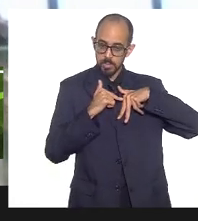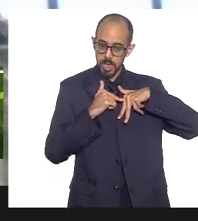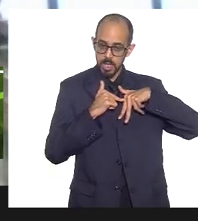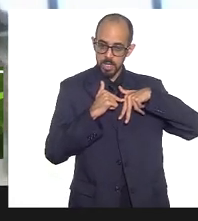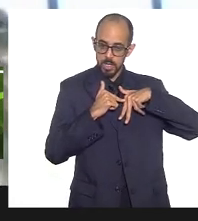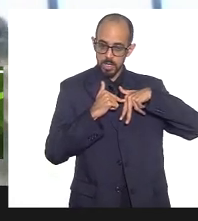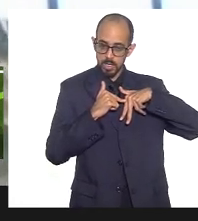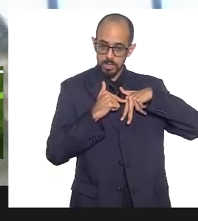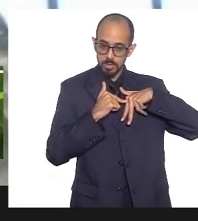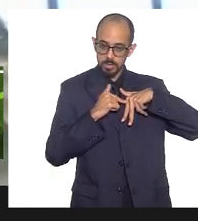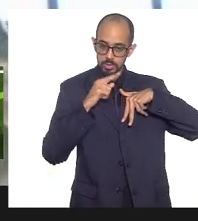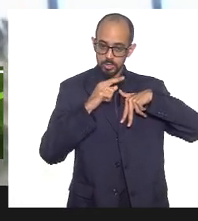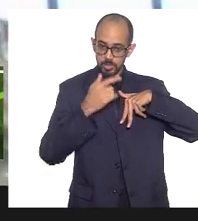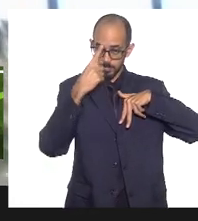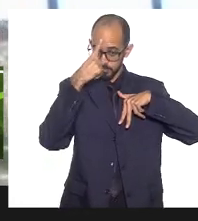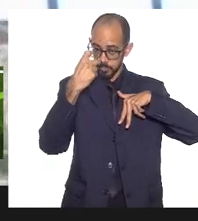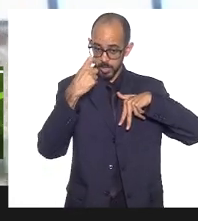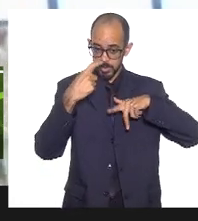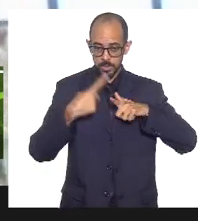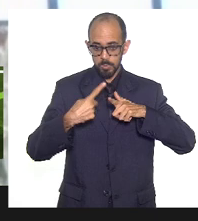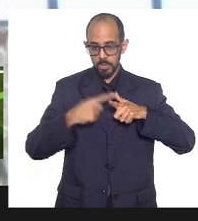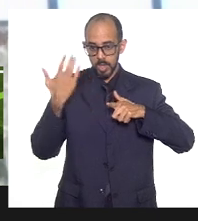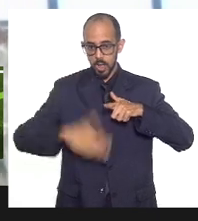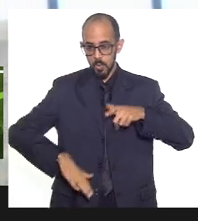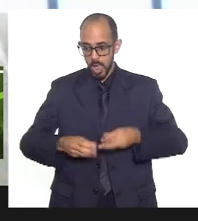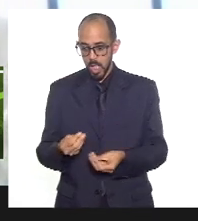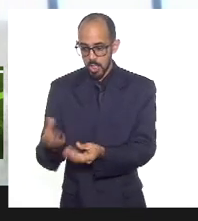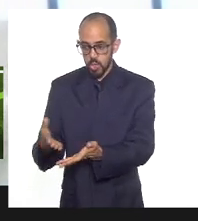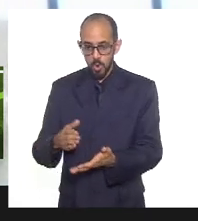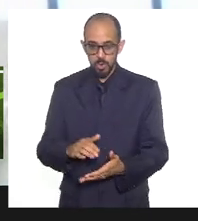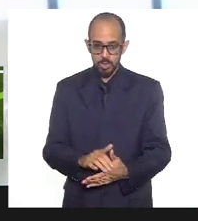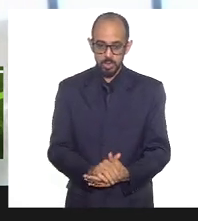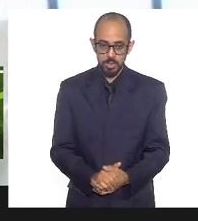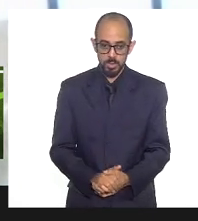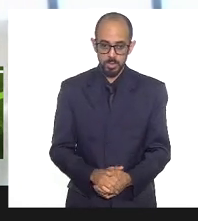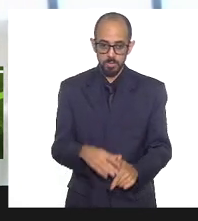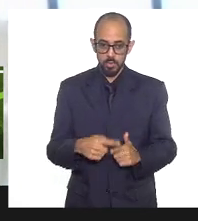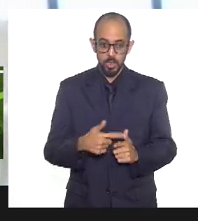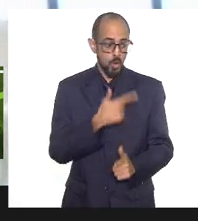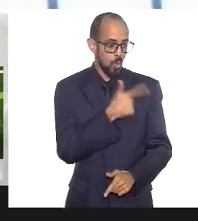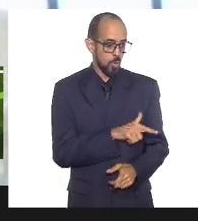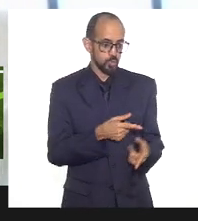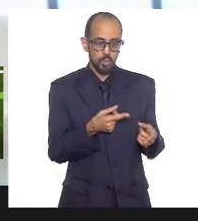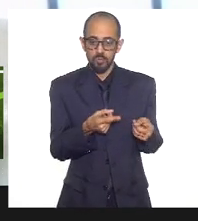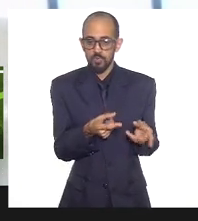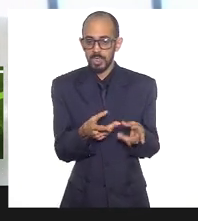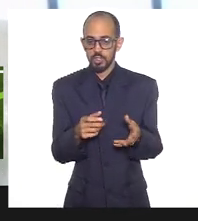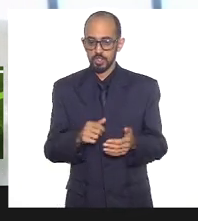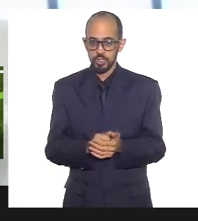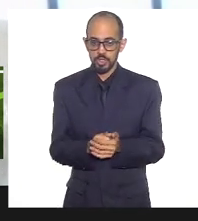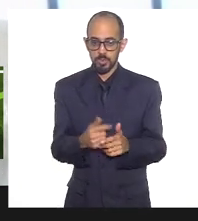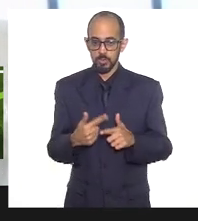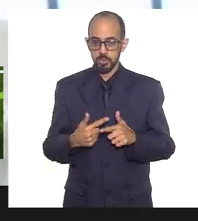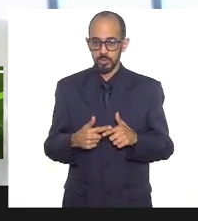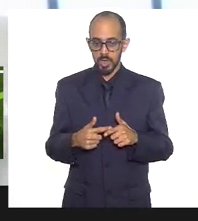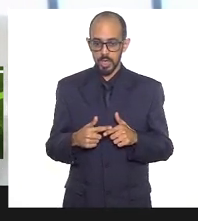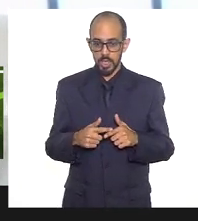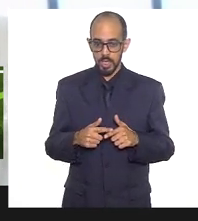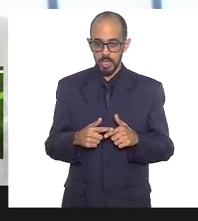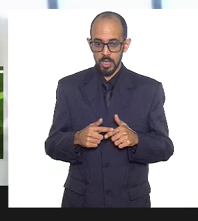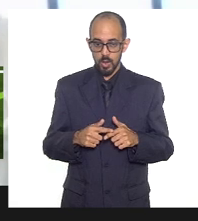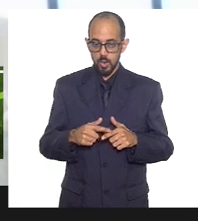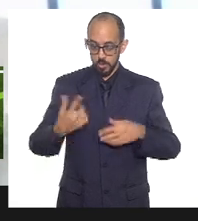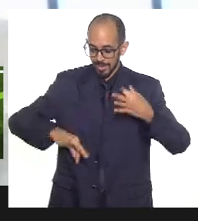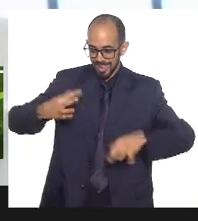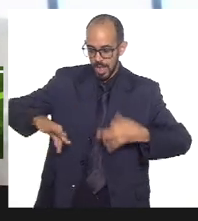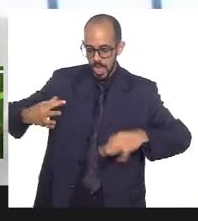porque alguém não quer que doe, porque alguém vende, porque é um terreiro, que a